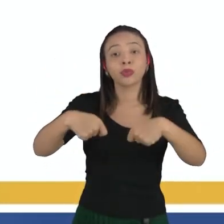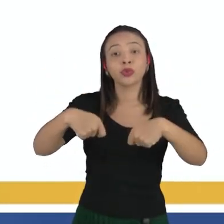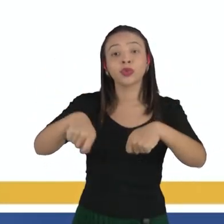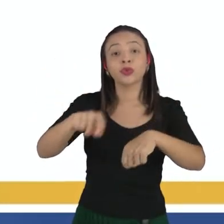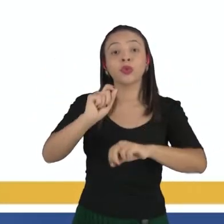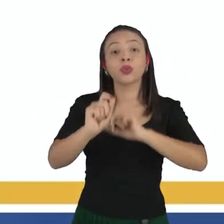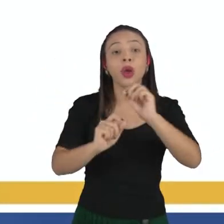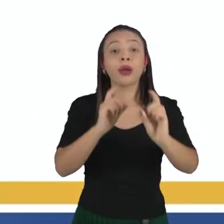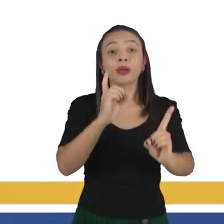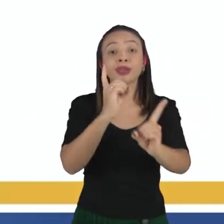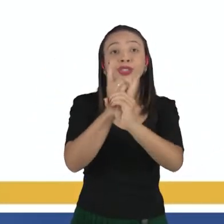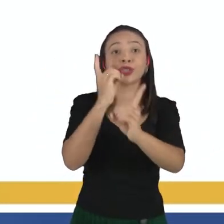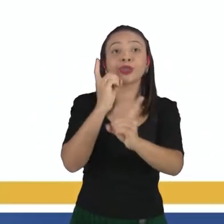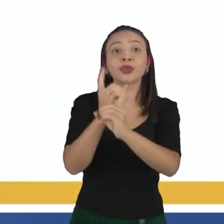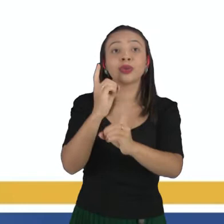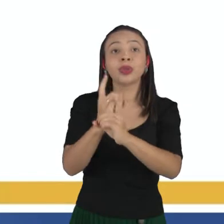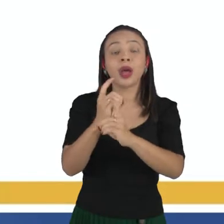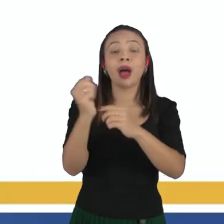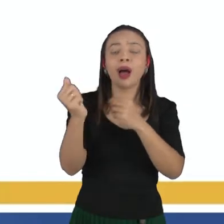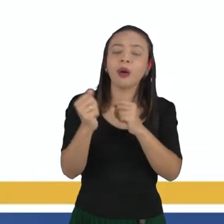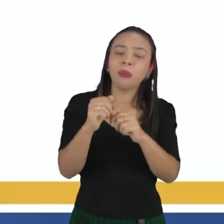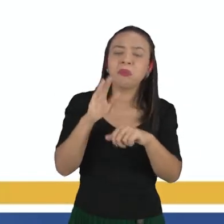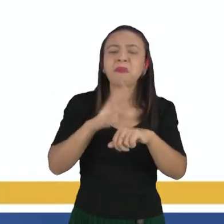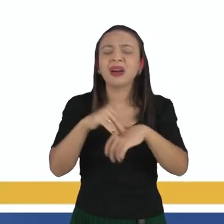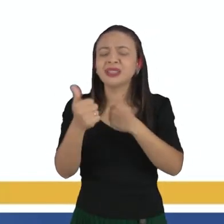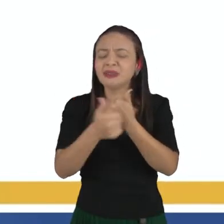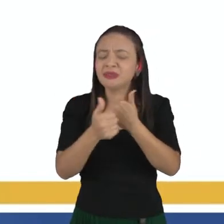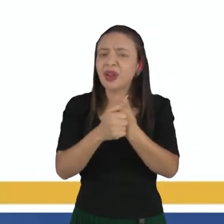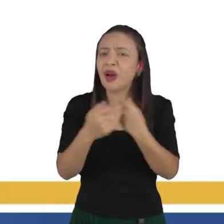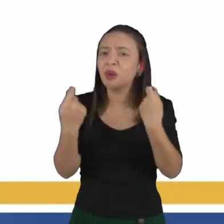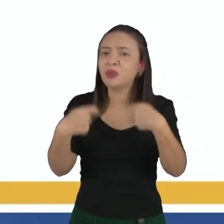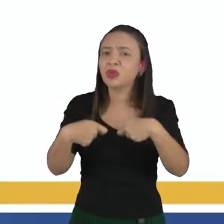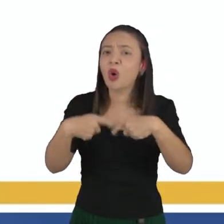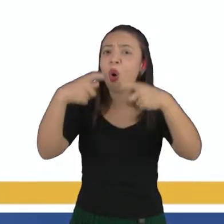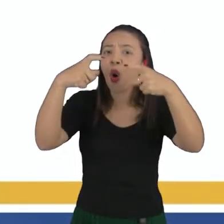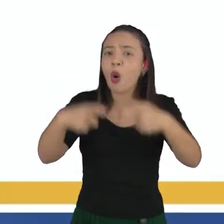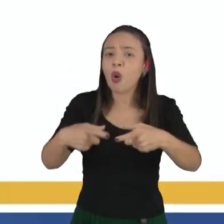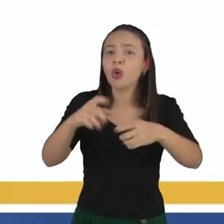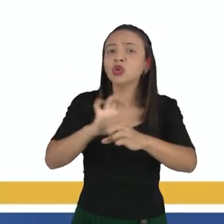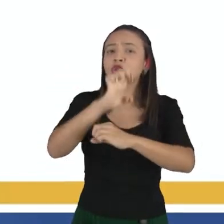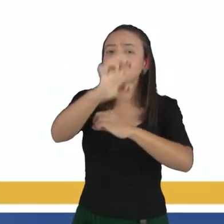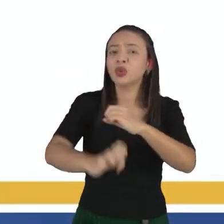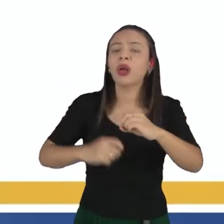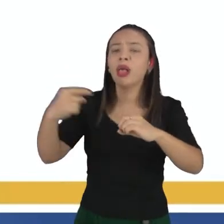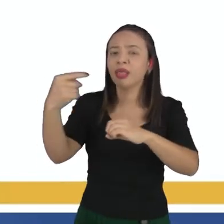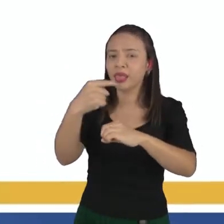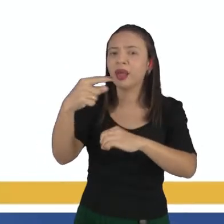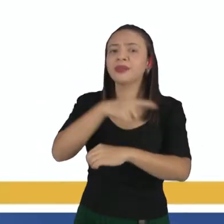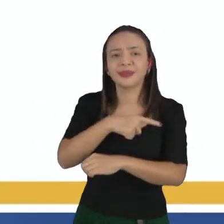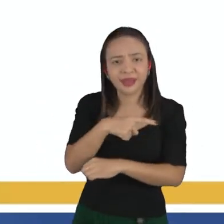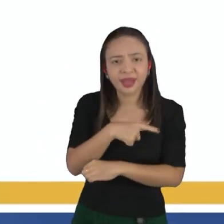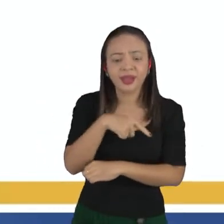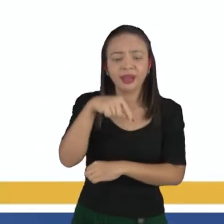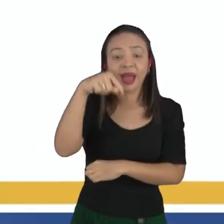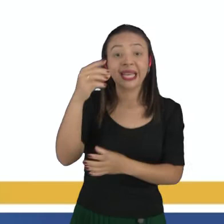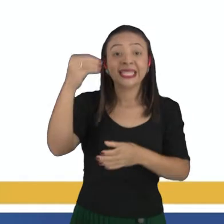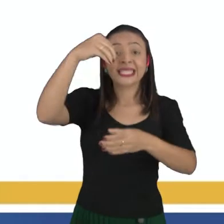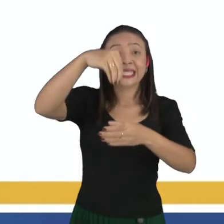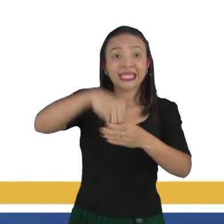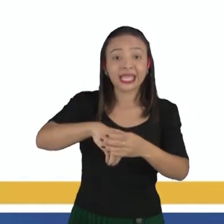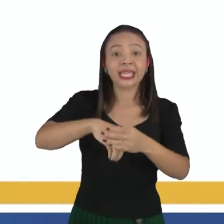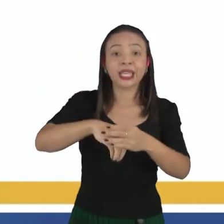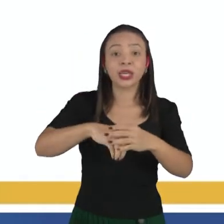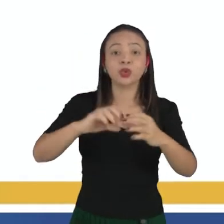identificar aproximadamente onde que o elétron se localizava dentro